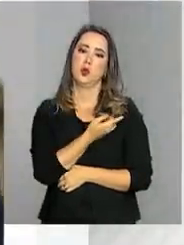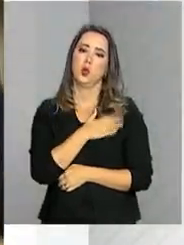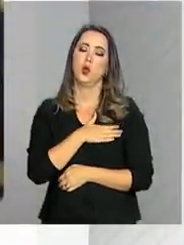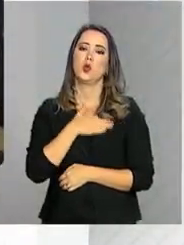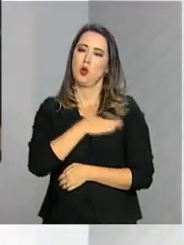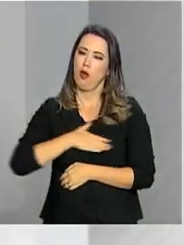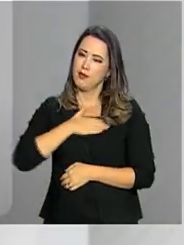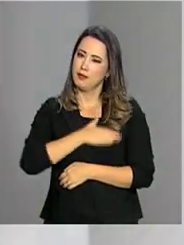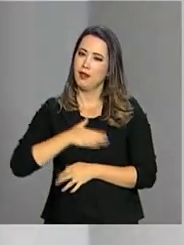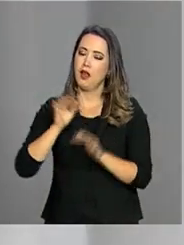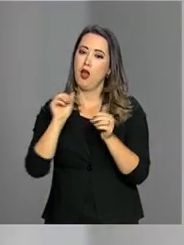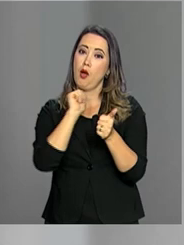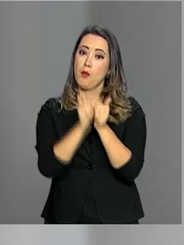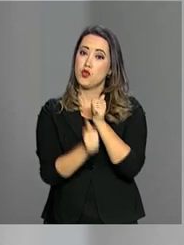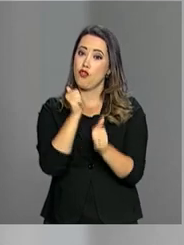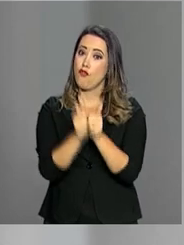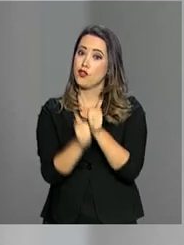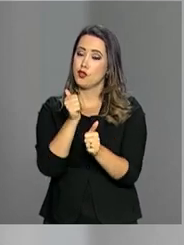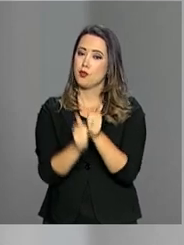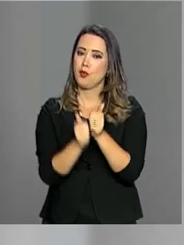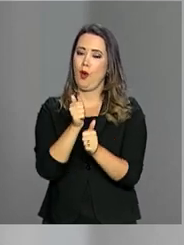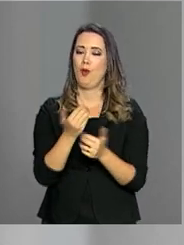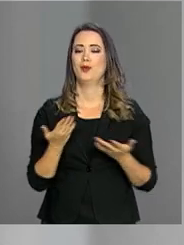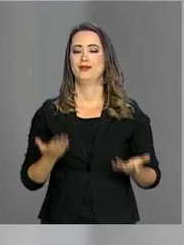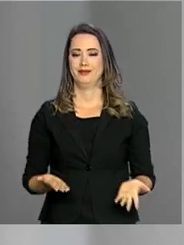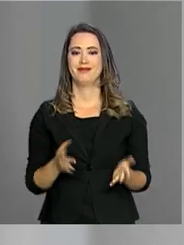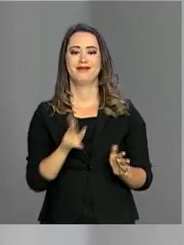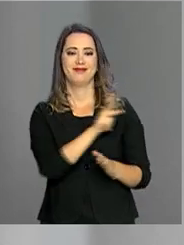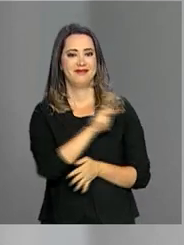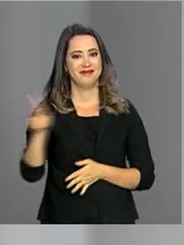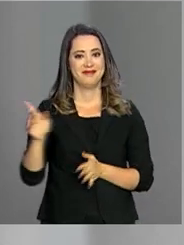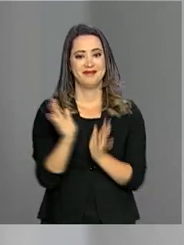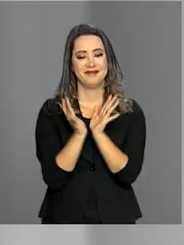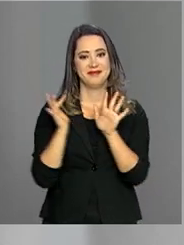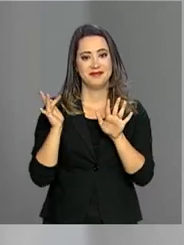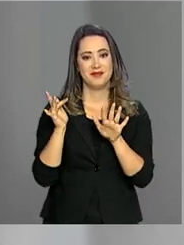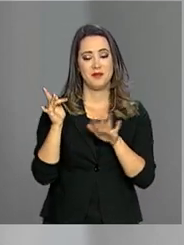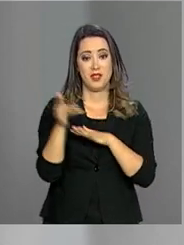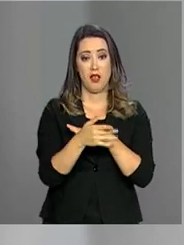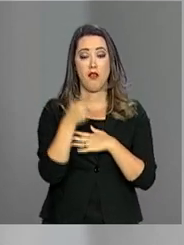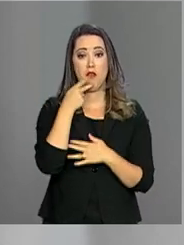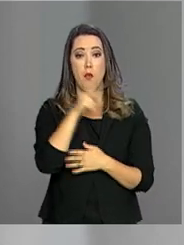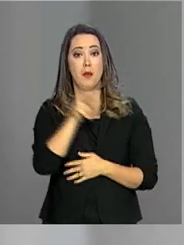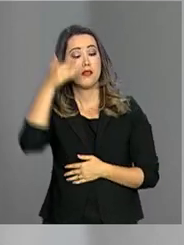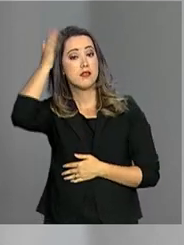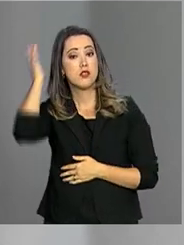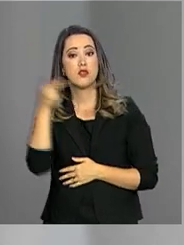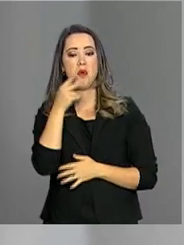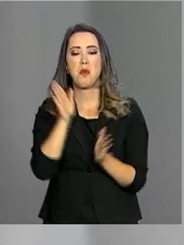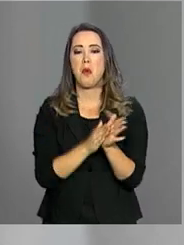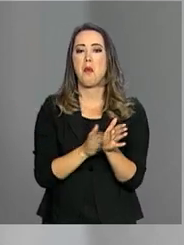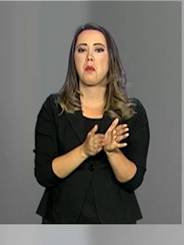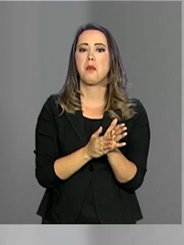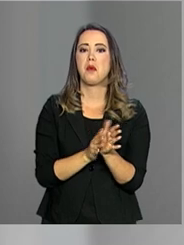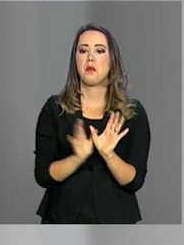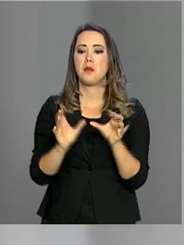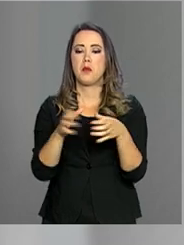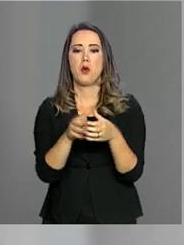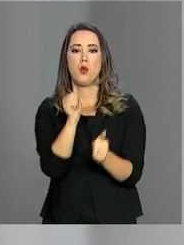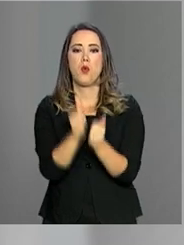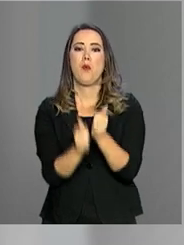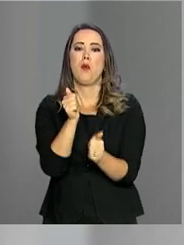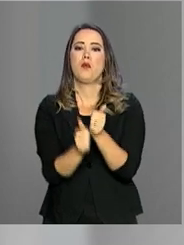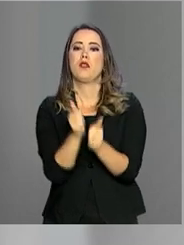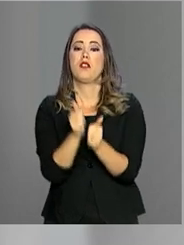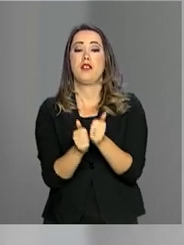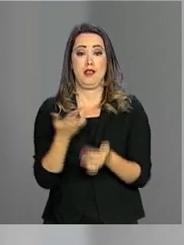de futebol, o presidente Michel Temer parabenizou justamente a seleção brasileira que venceu o México por 2